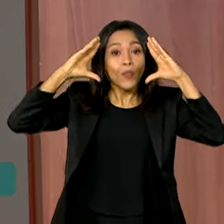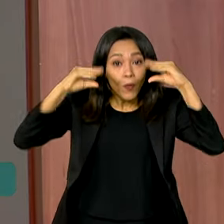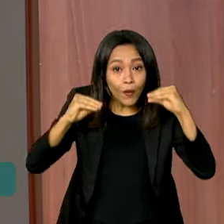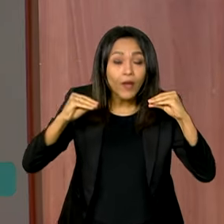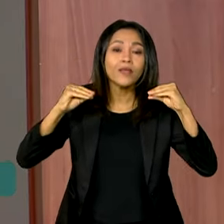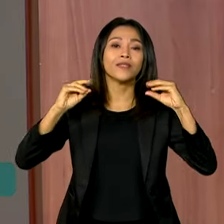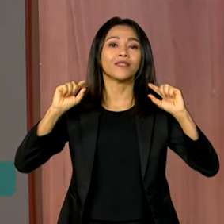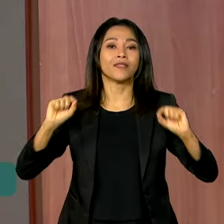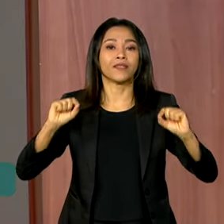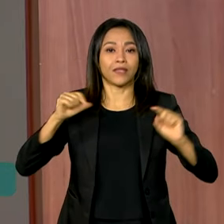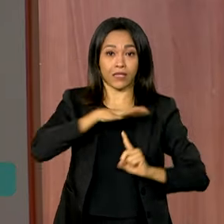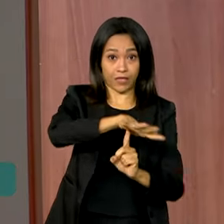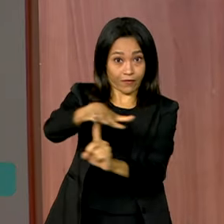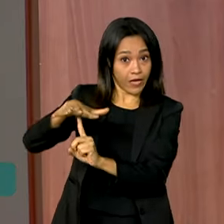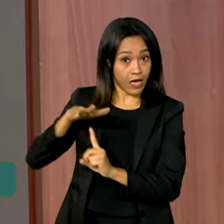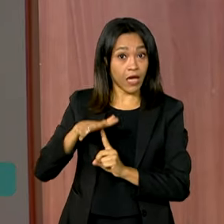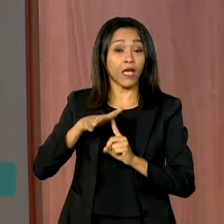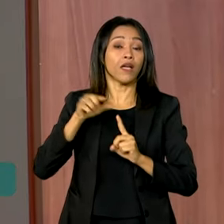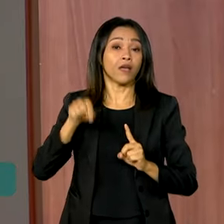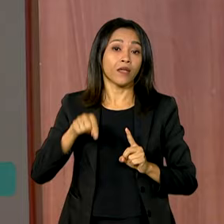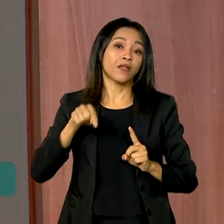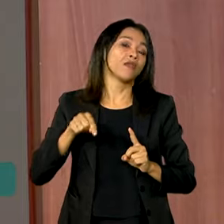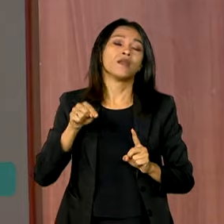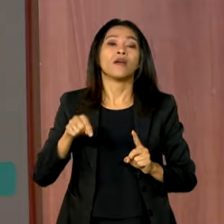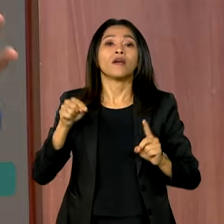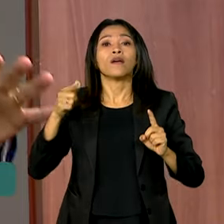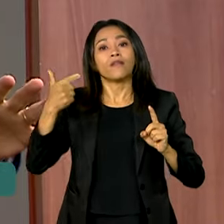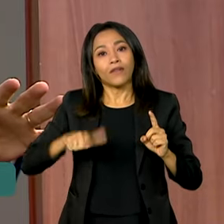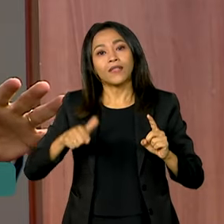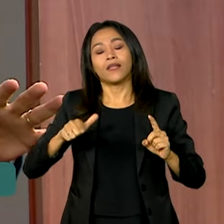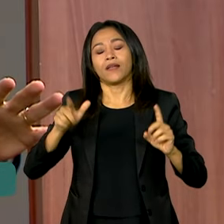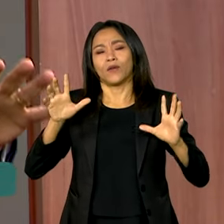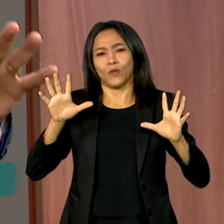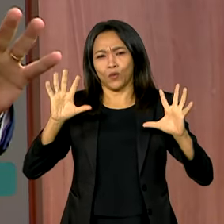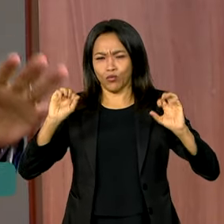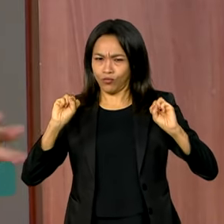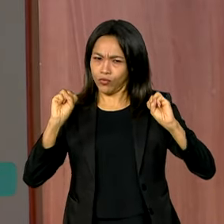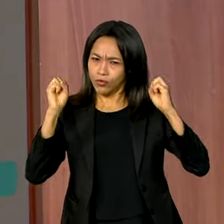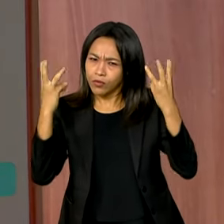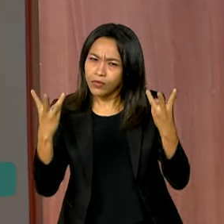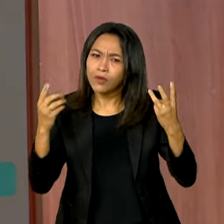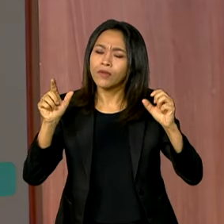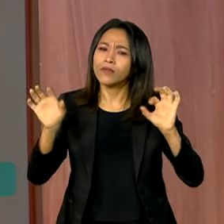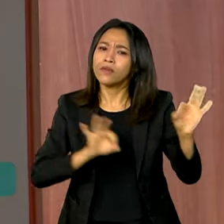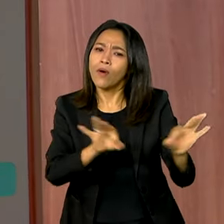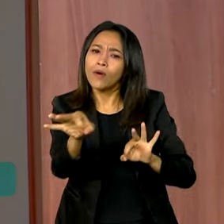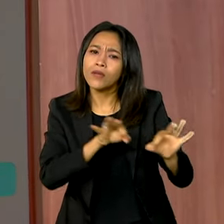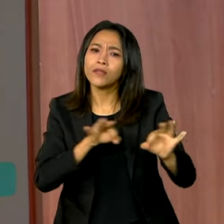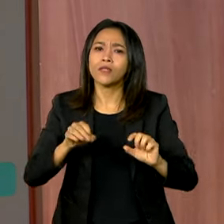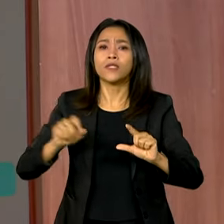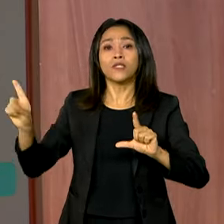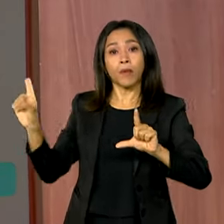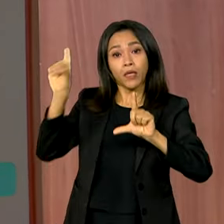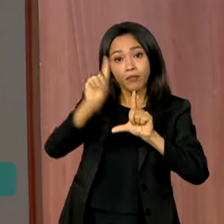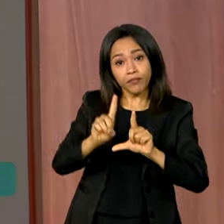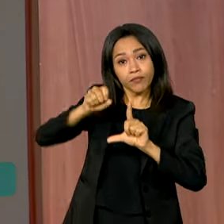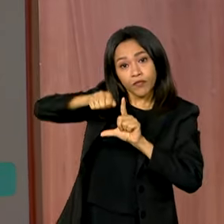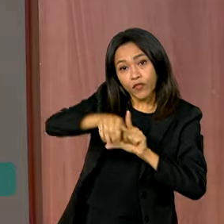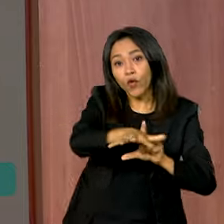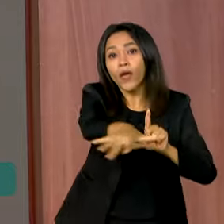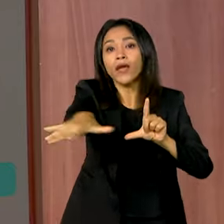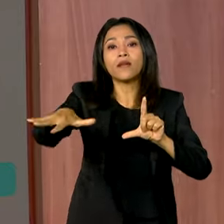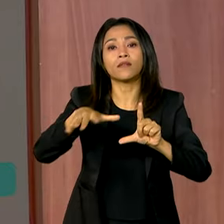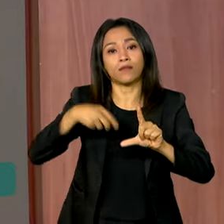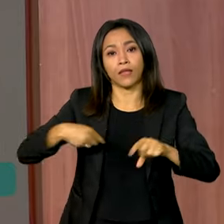em relação à Aliança Global contra a Fome, mas a organização dos influentes, que estará fazendo também um debate sobre